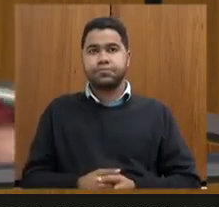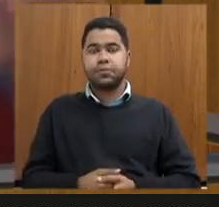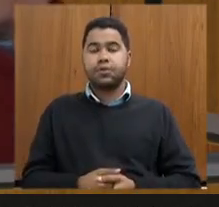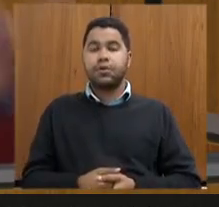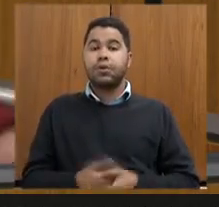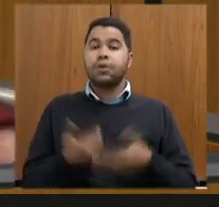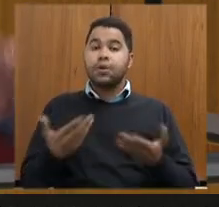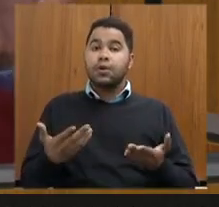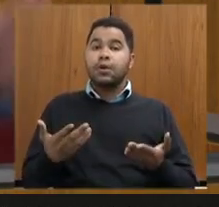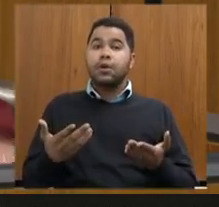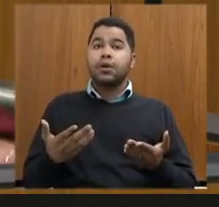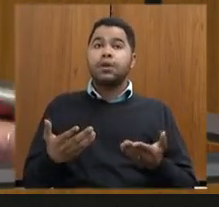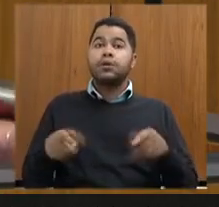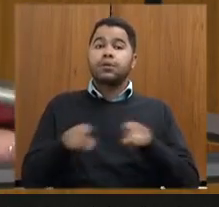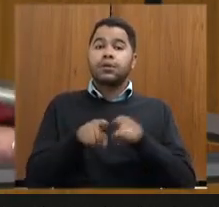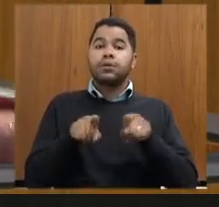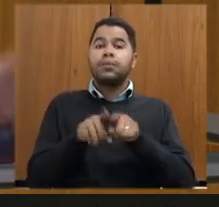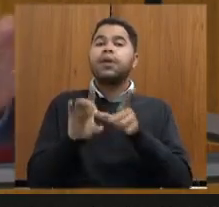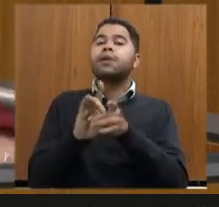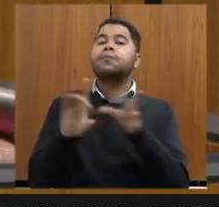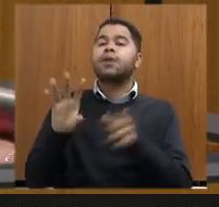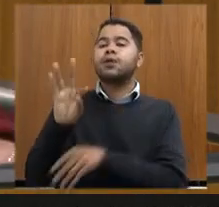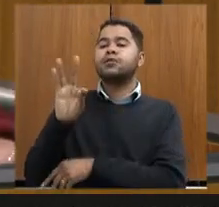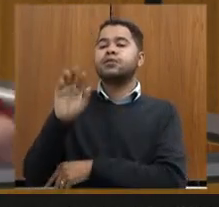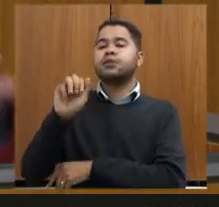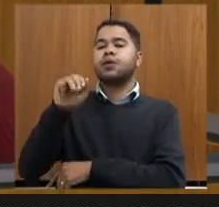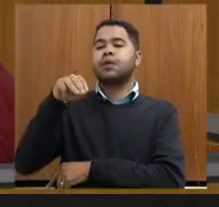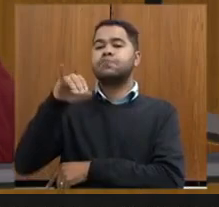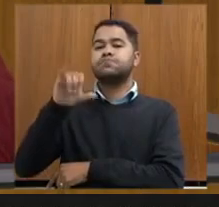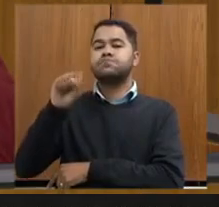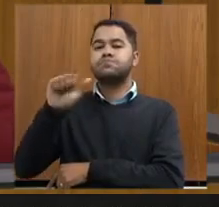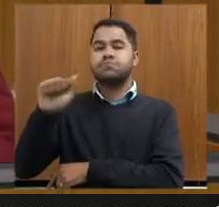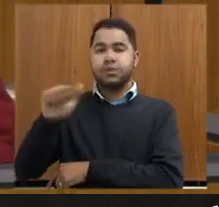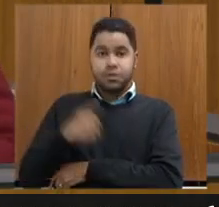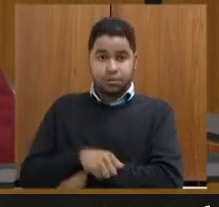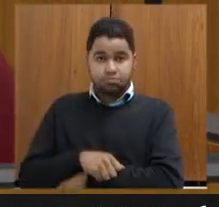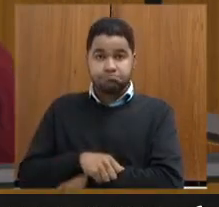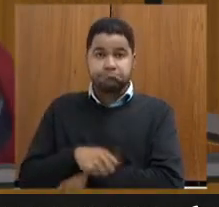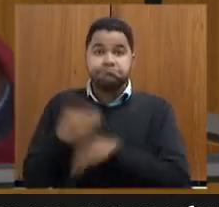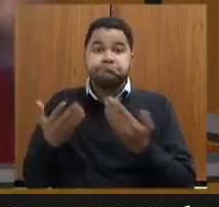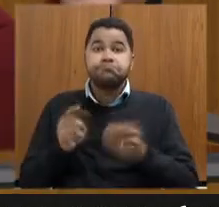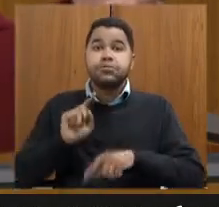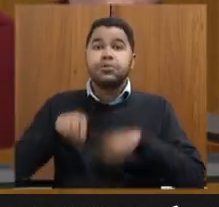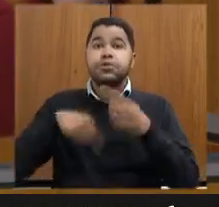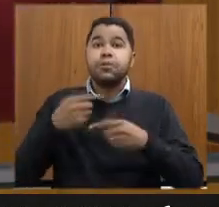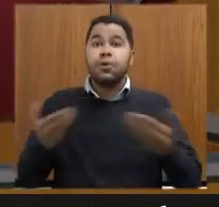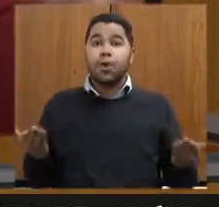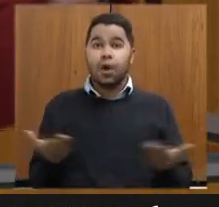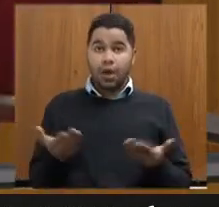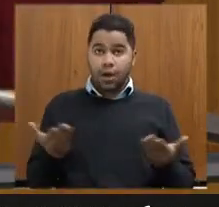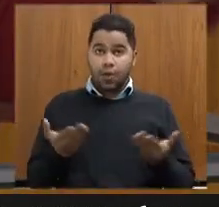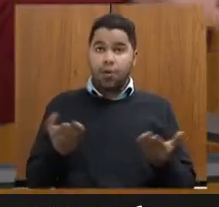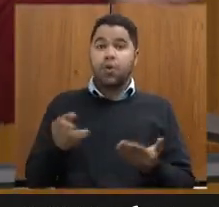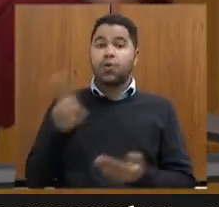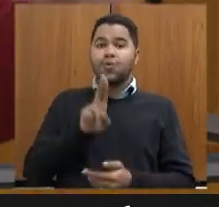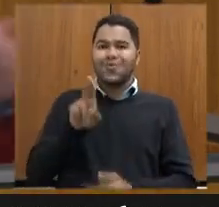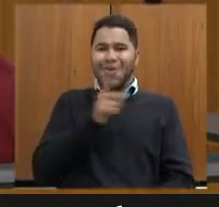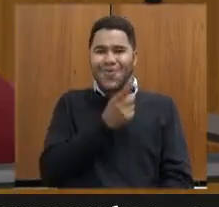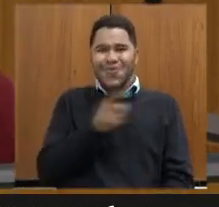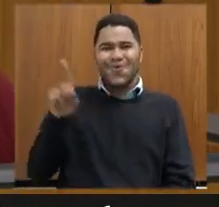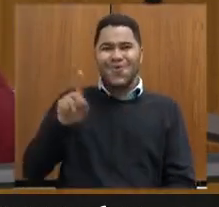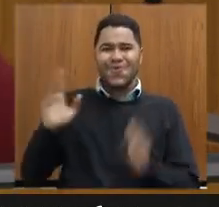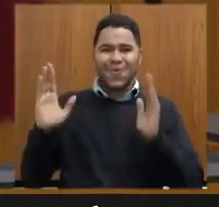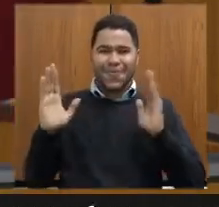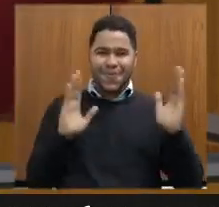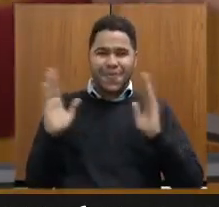votou a liberação da TAMISA no COPAN e depois agora vai usar o último prazo